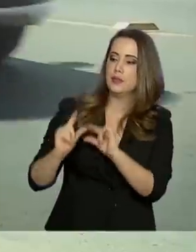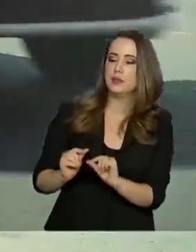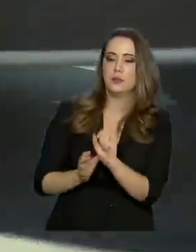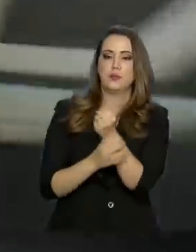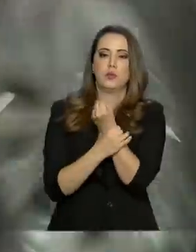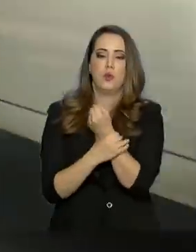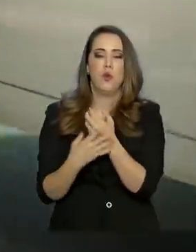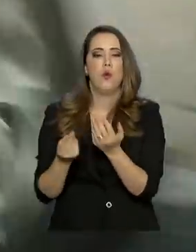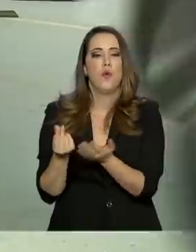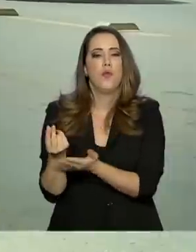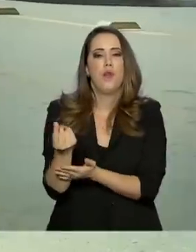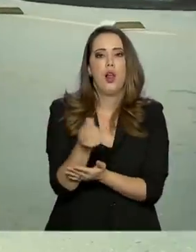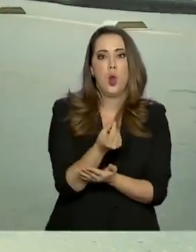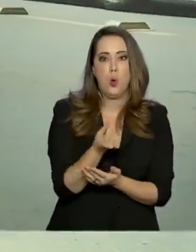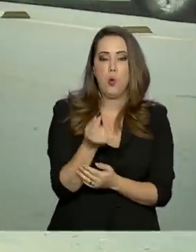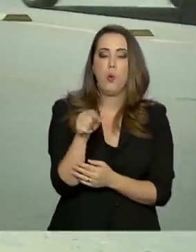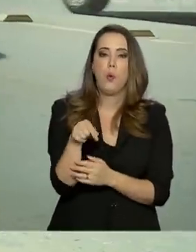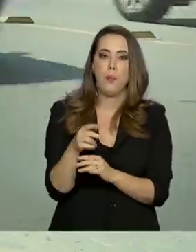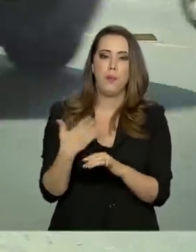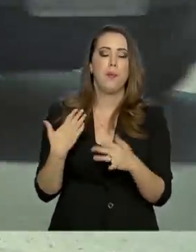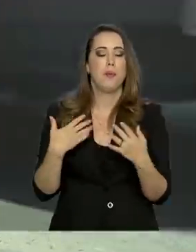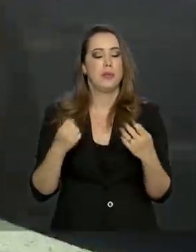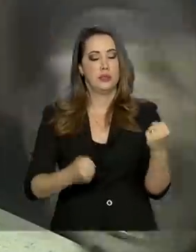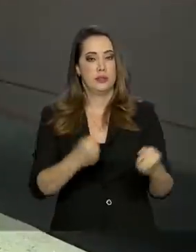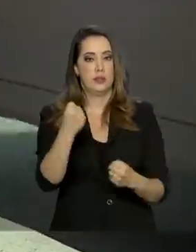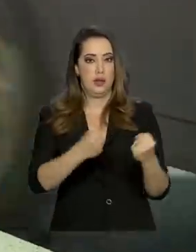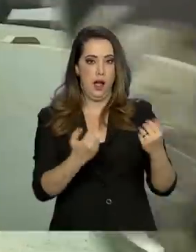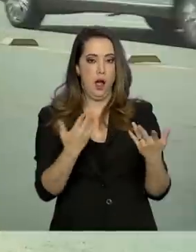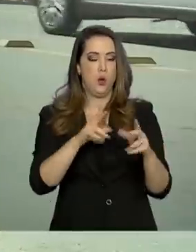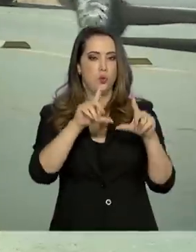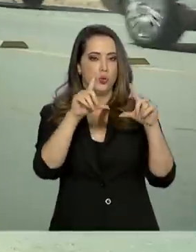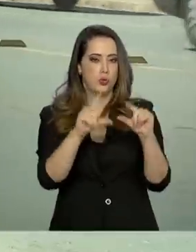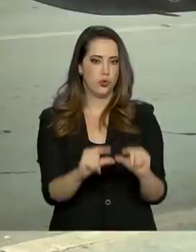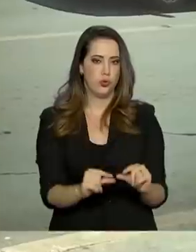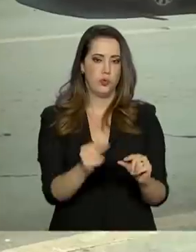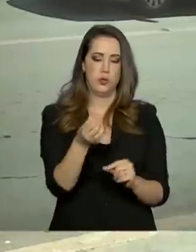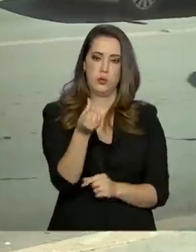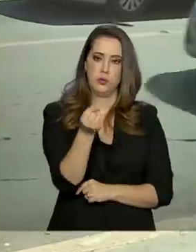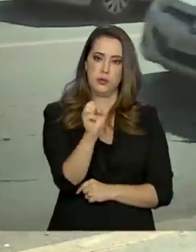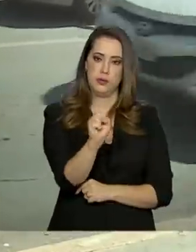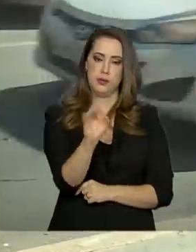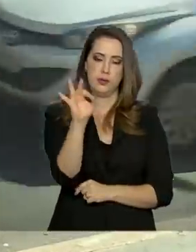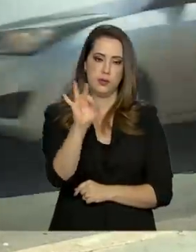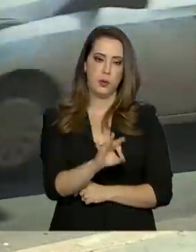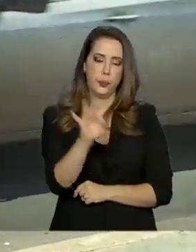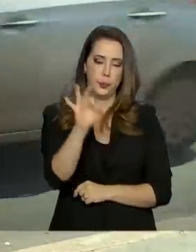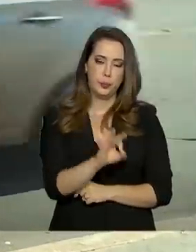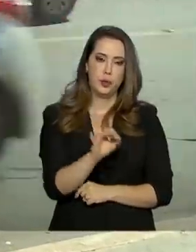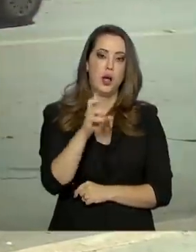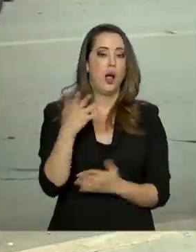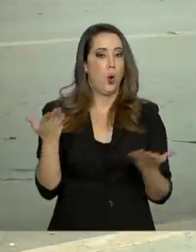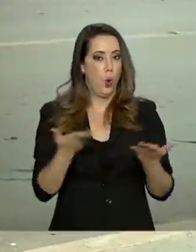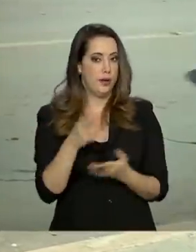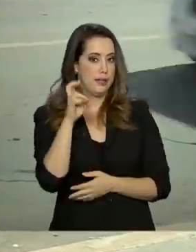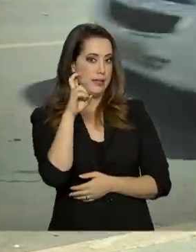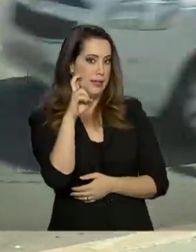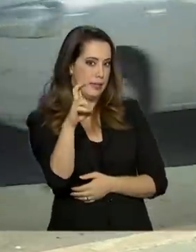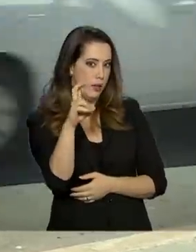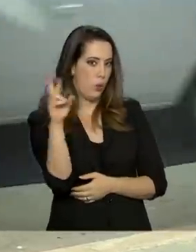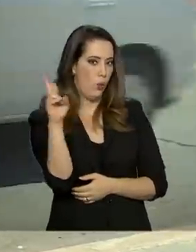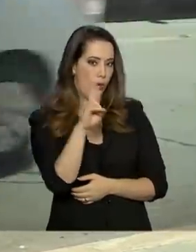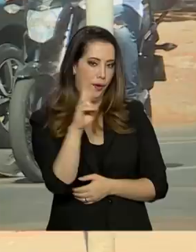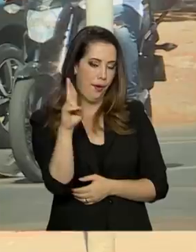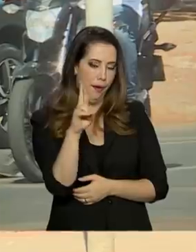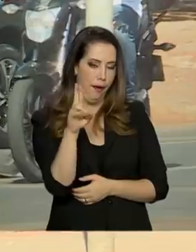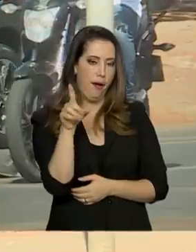O preço para carros de passeio e táxi foi reduzido em 68% e será de R$,21